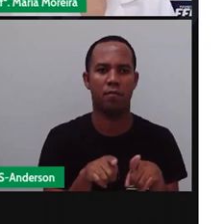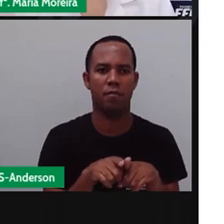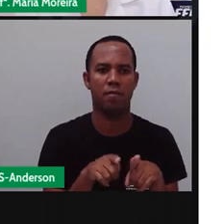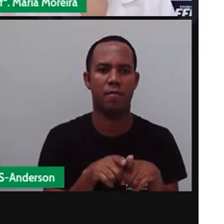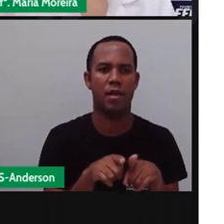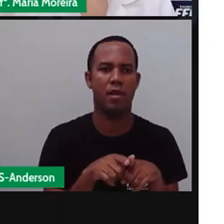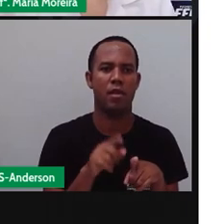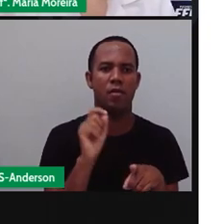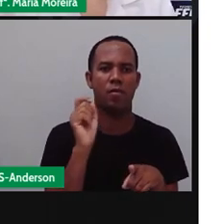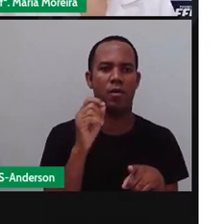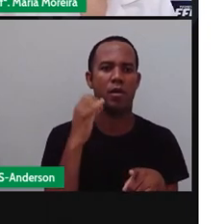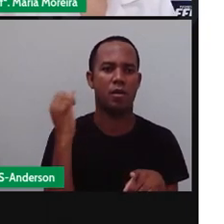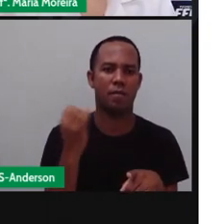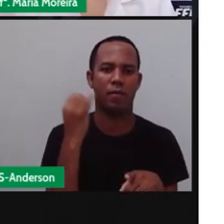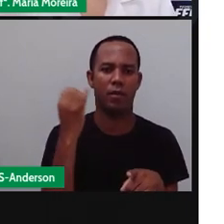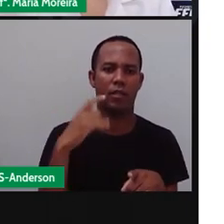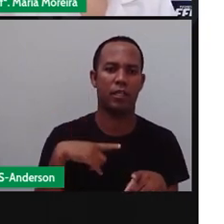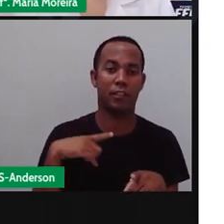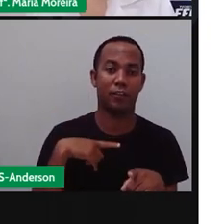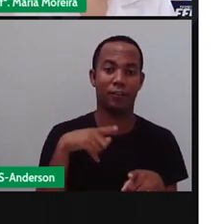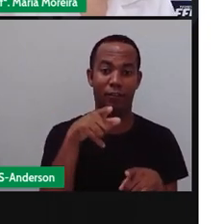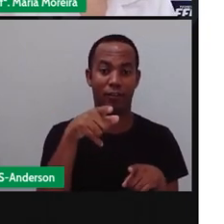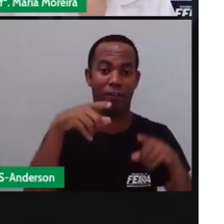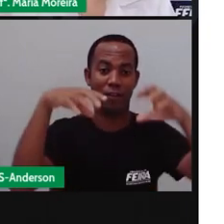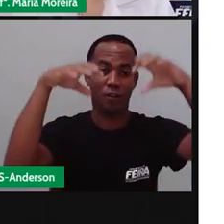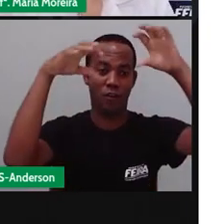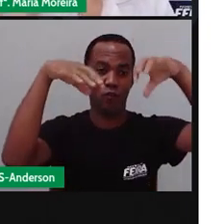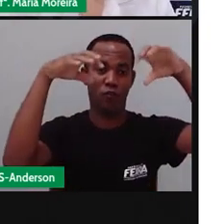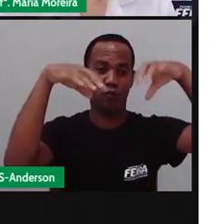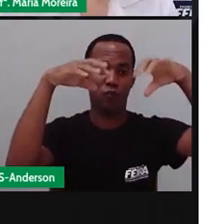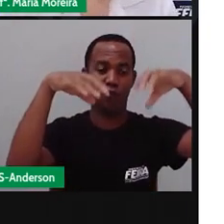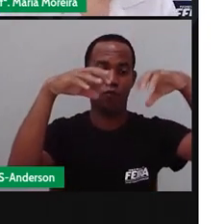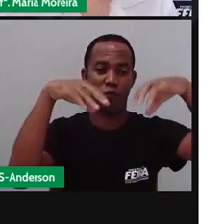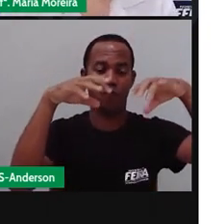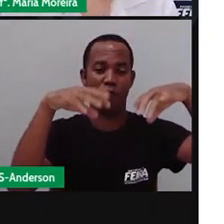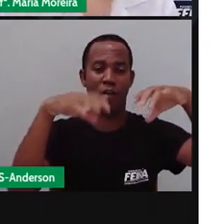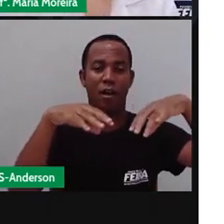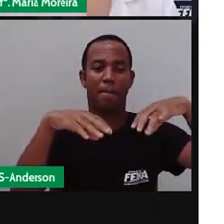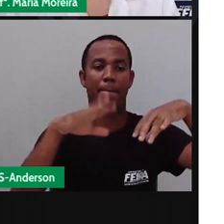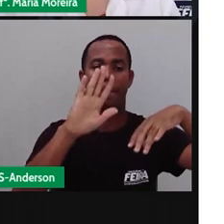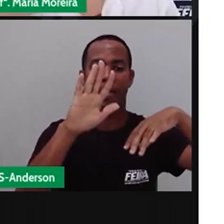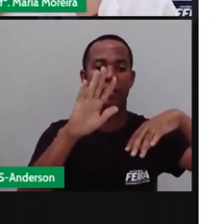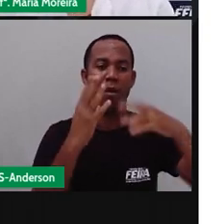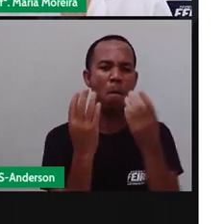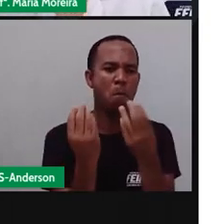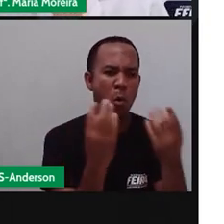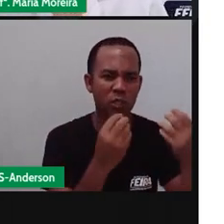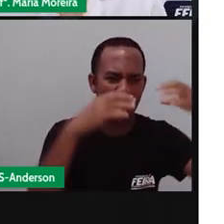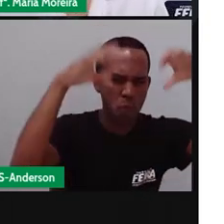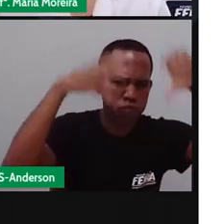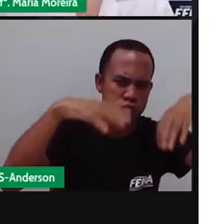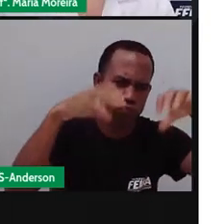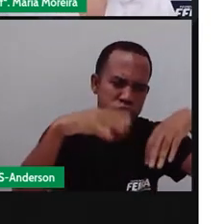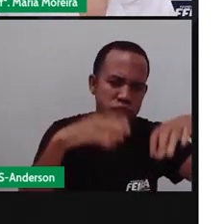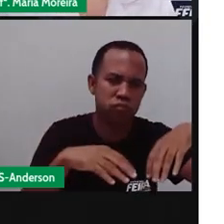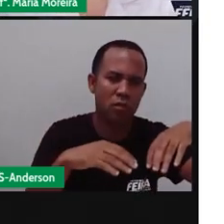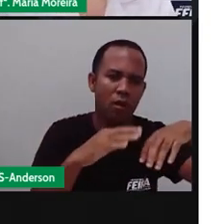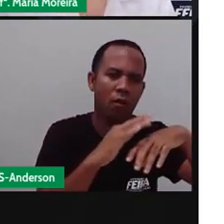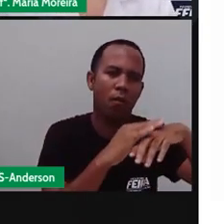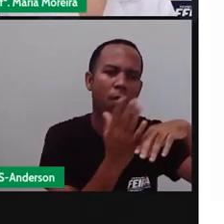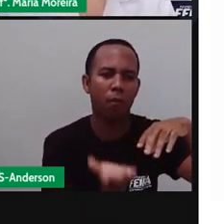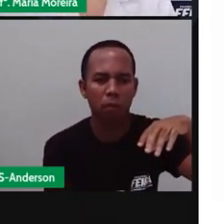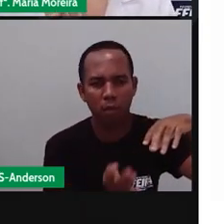A chuva, né? Se chove demais, estraga a plantação. Se chove de menos, estraga a